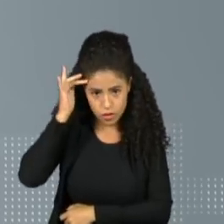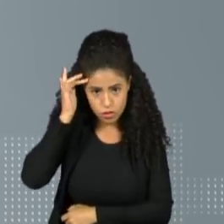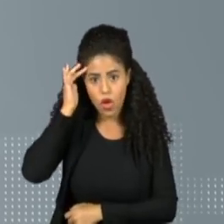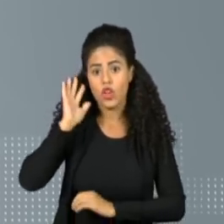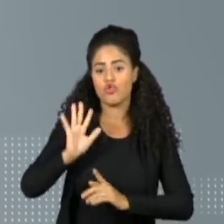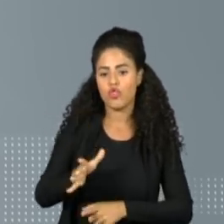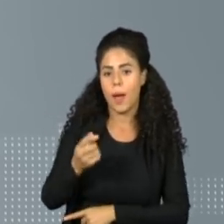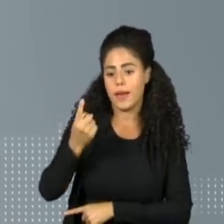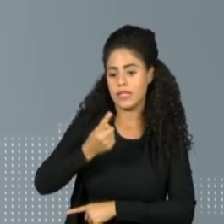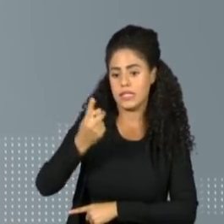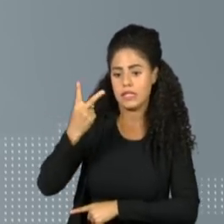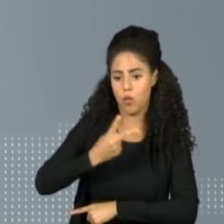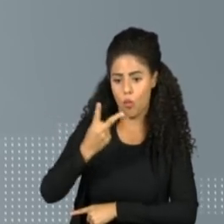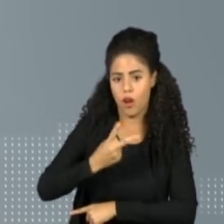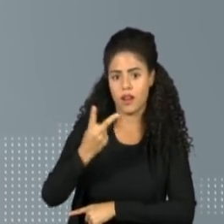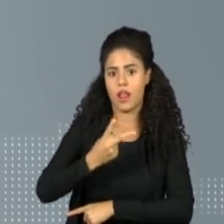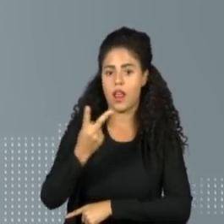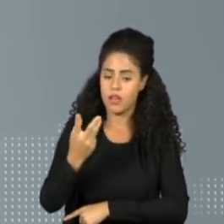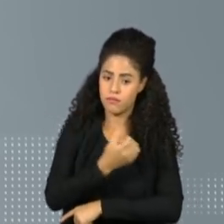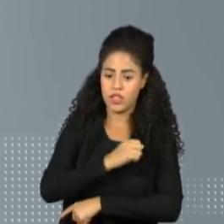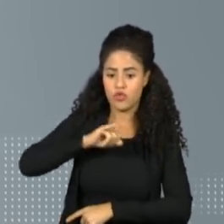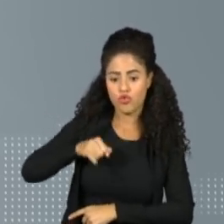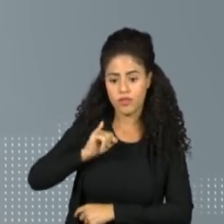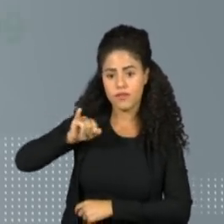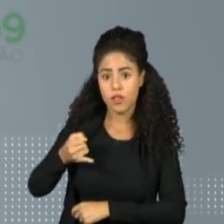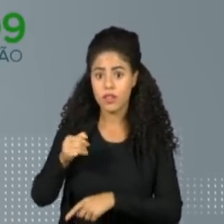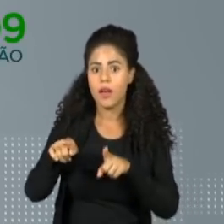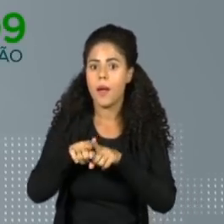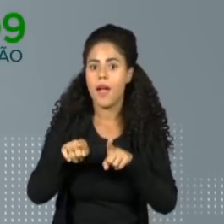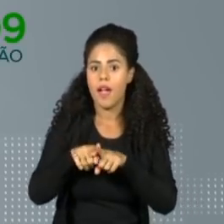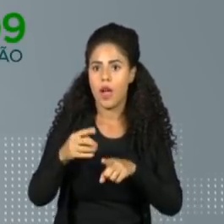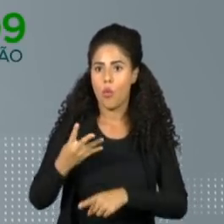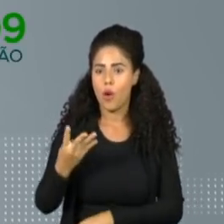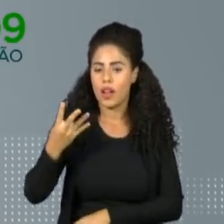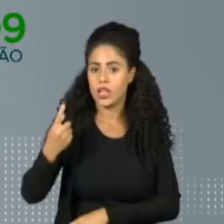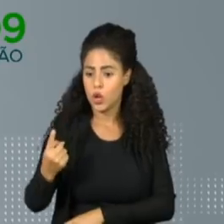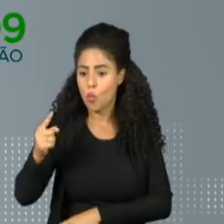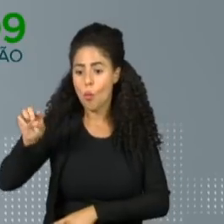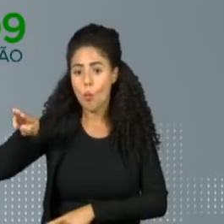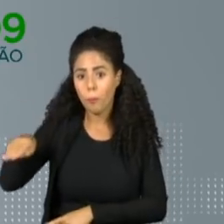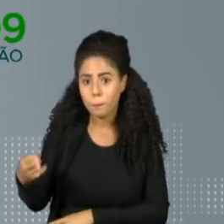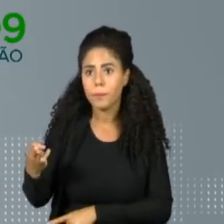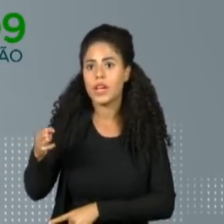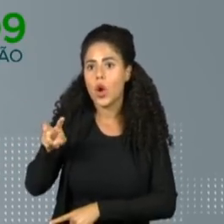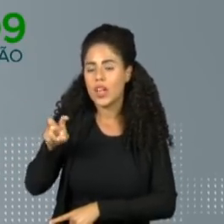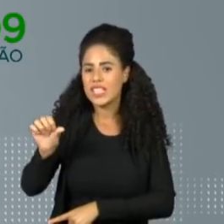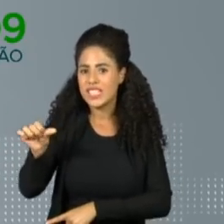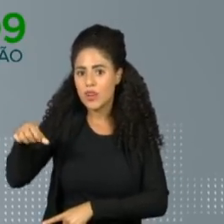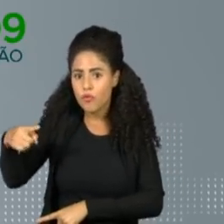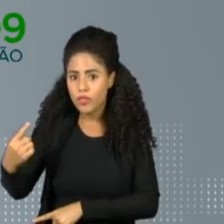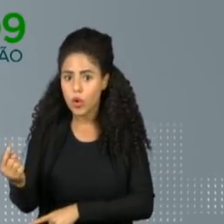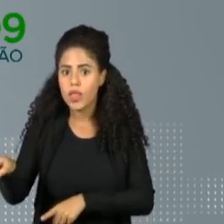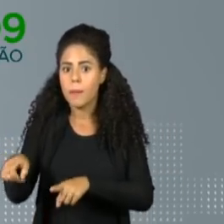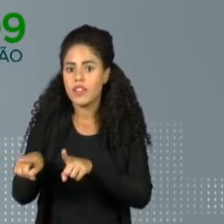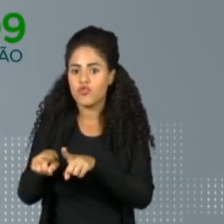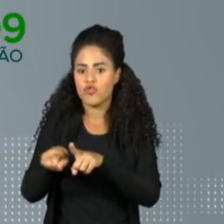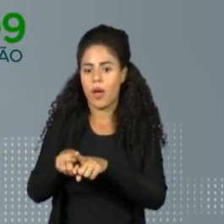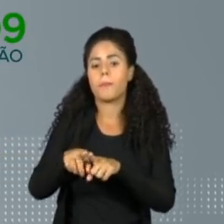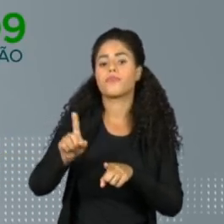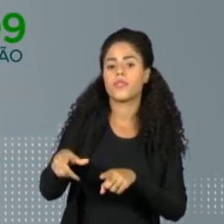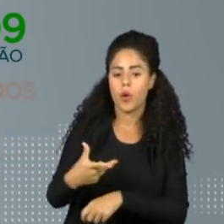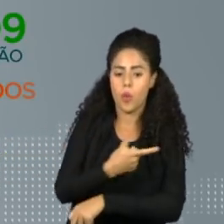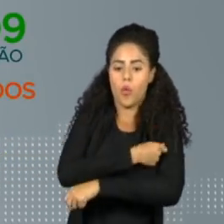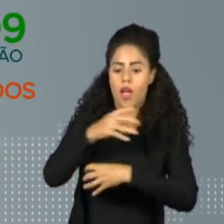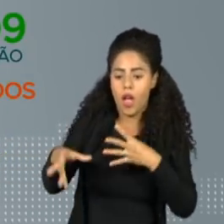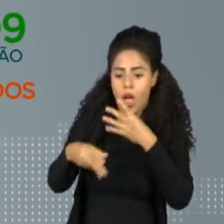receberam a segunda ou a dose da Janssen. E cerca de 41 milhões e 500 mil foram imunizadas com a dose